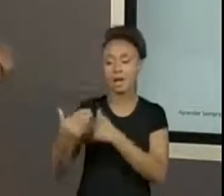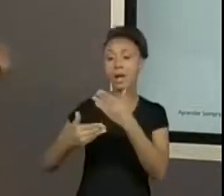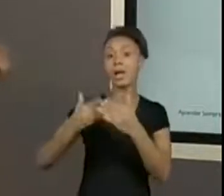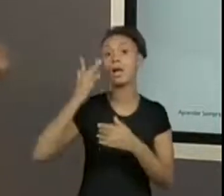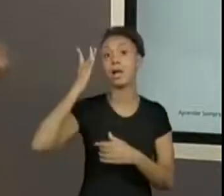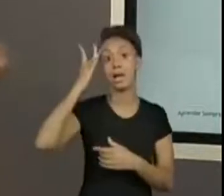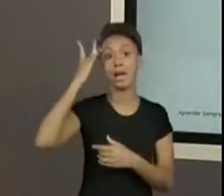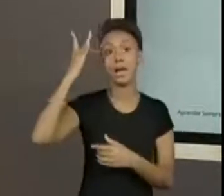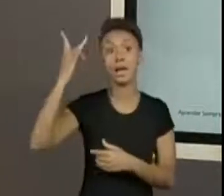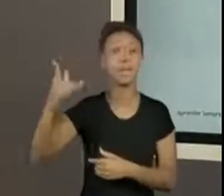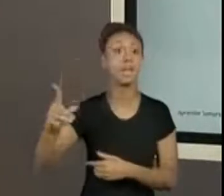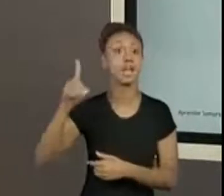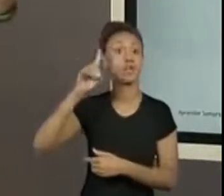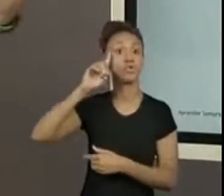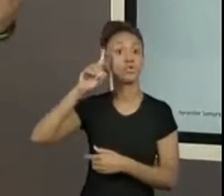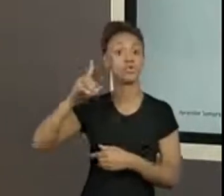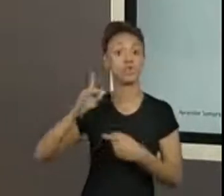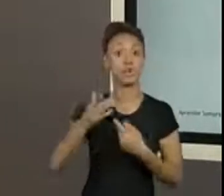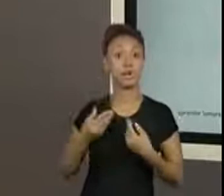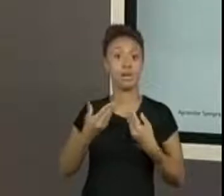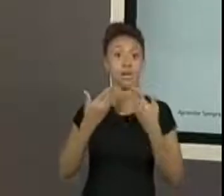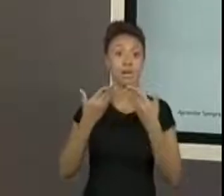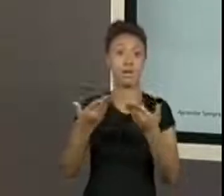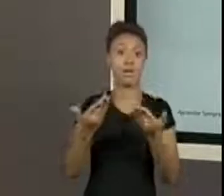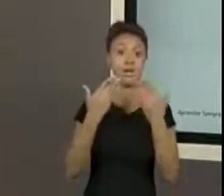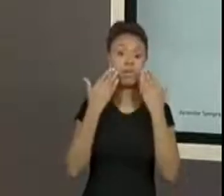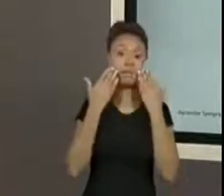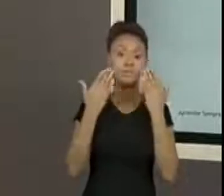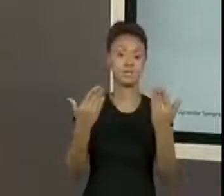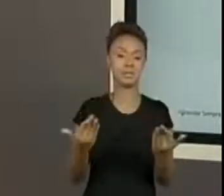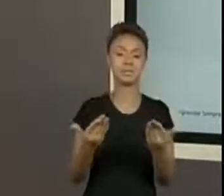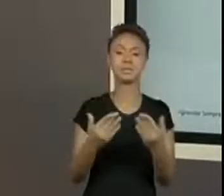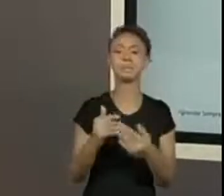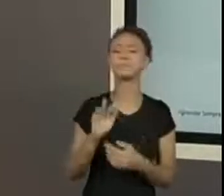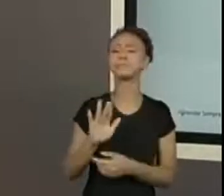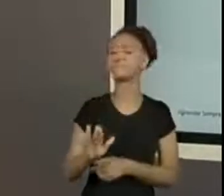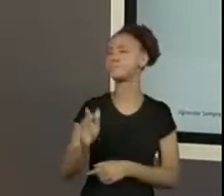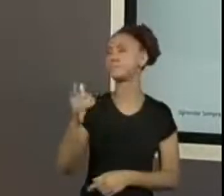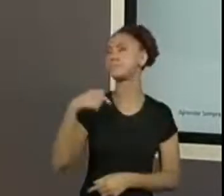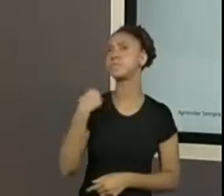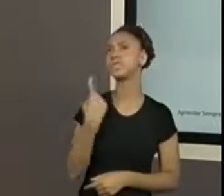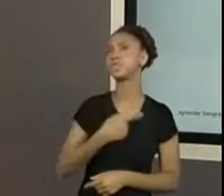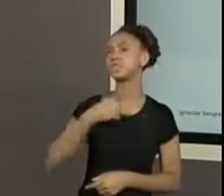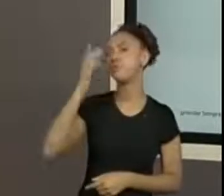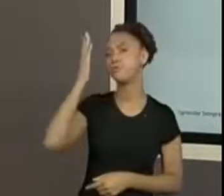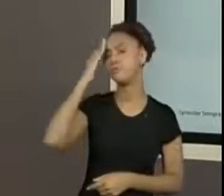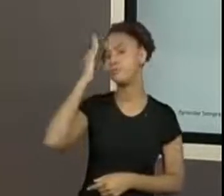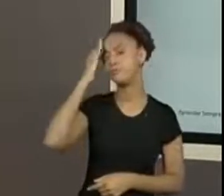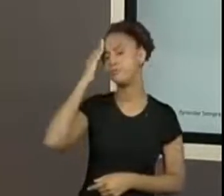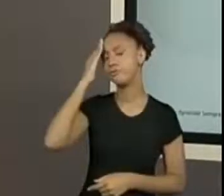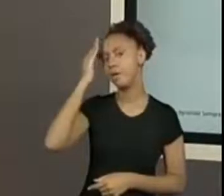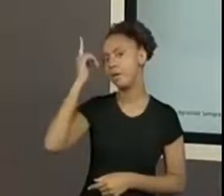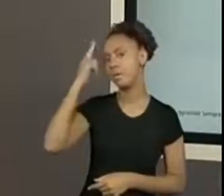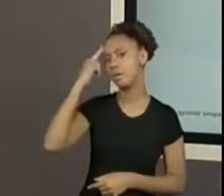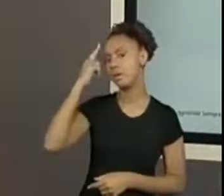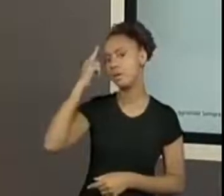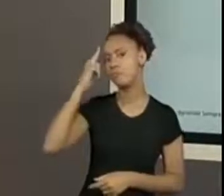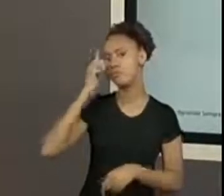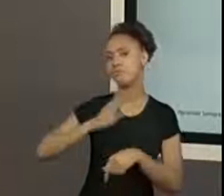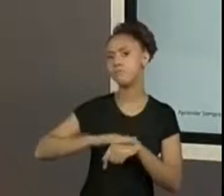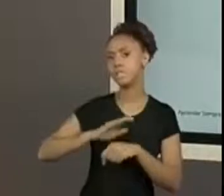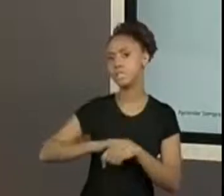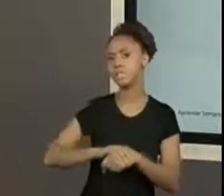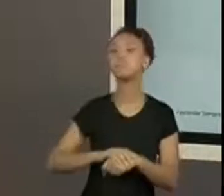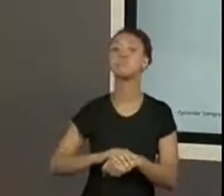apresentação de leitura. Então, quando eu penso, o que iremos fazer? Qual que foi todo esse propósito? Eu posso fazer